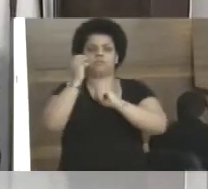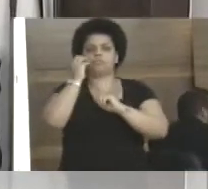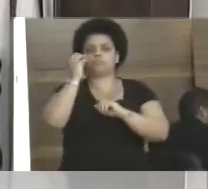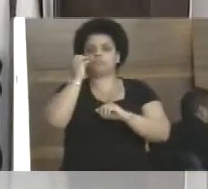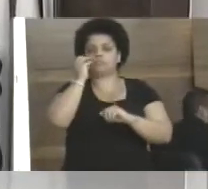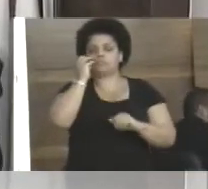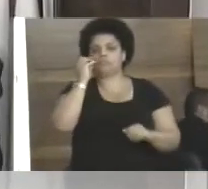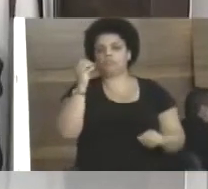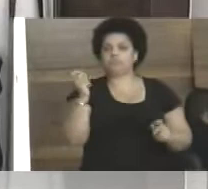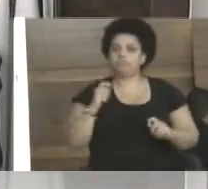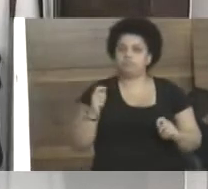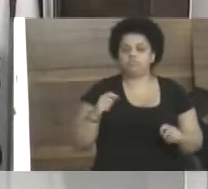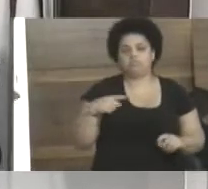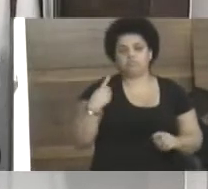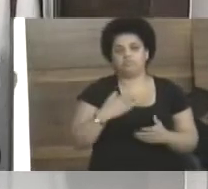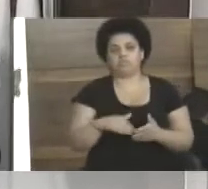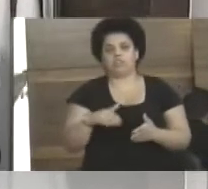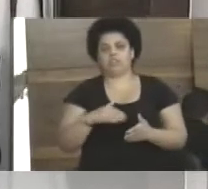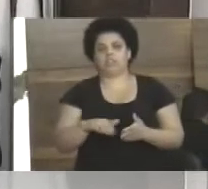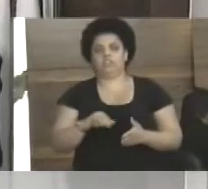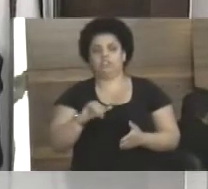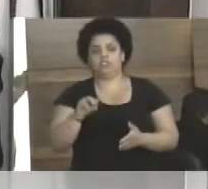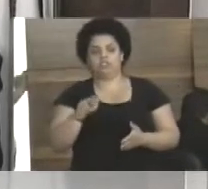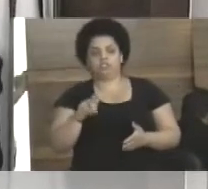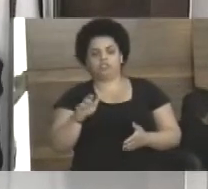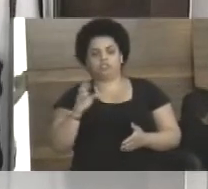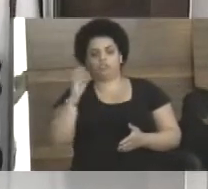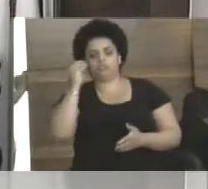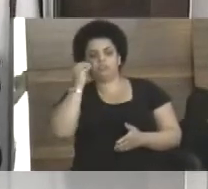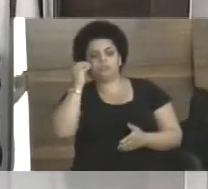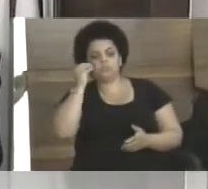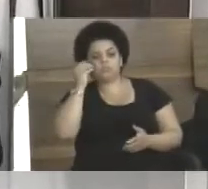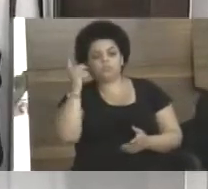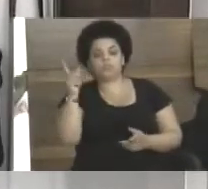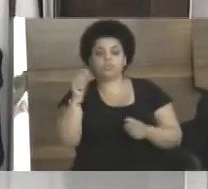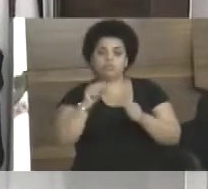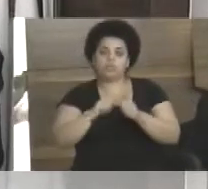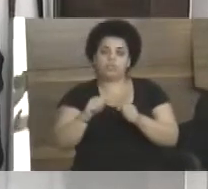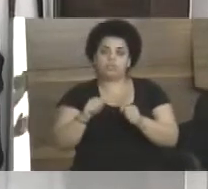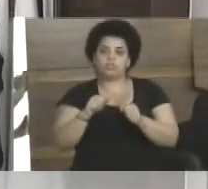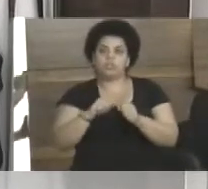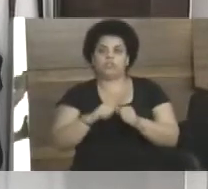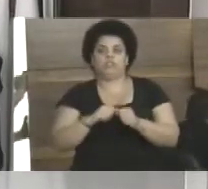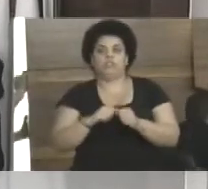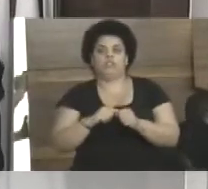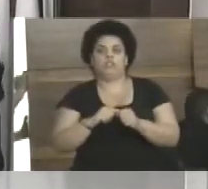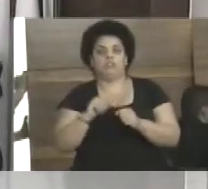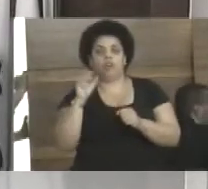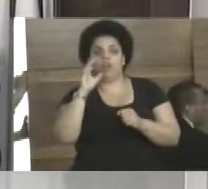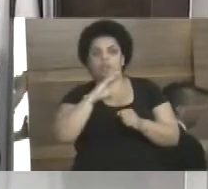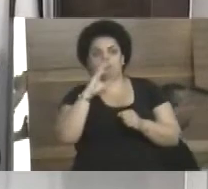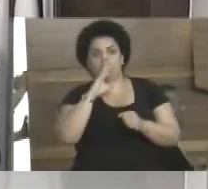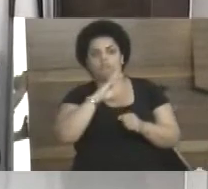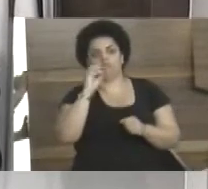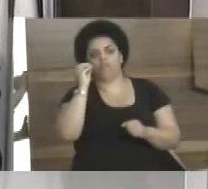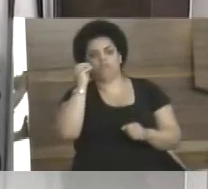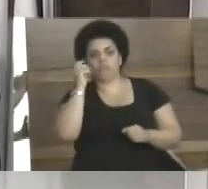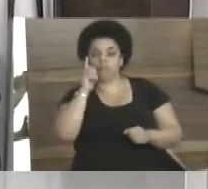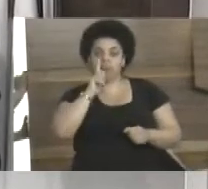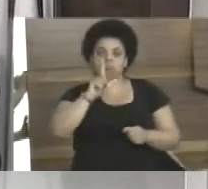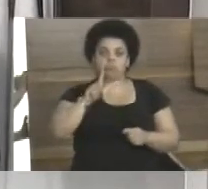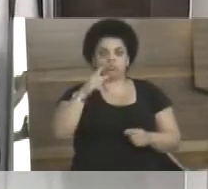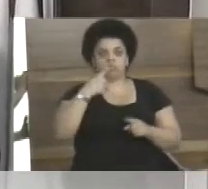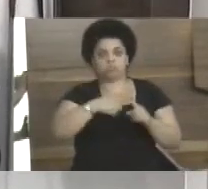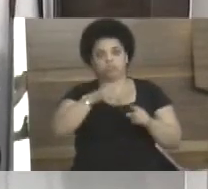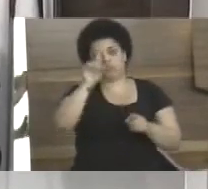trazer aí o nosso secretário, Jorge Eduardo, que venha ver ali e o mais breve possível implantar, que é um